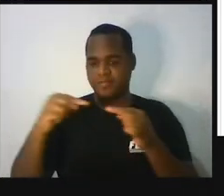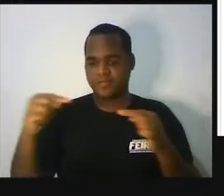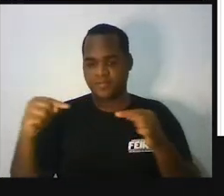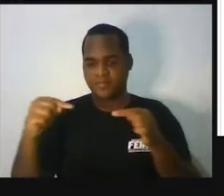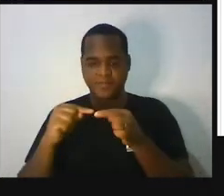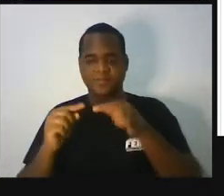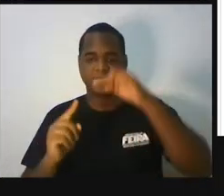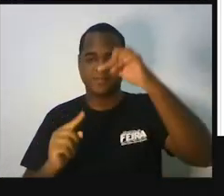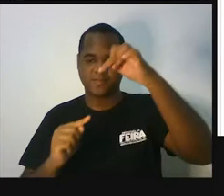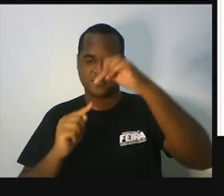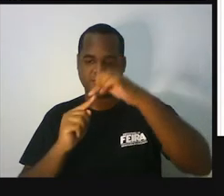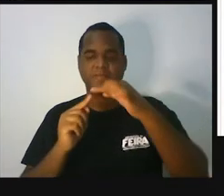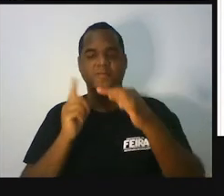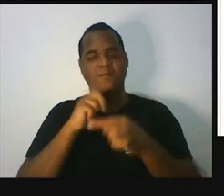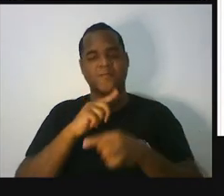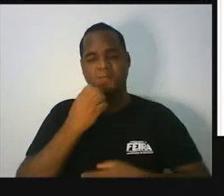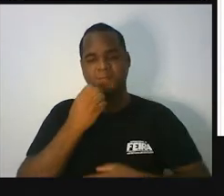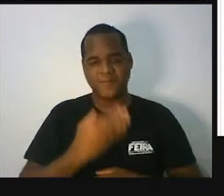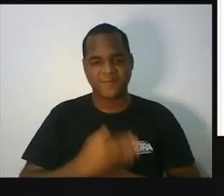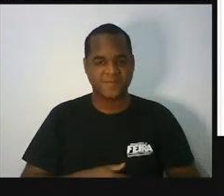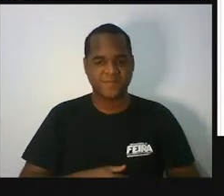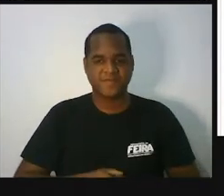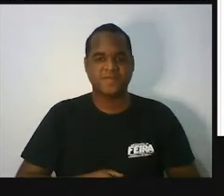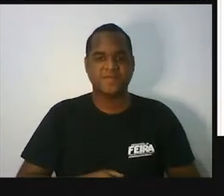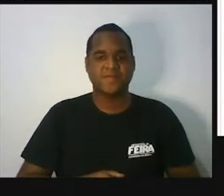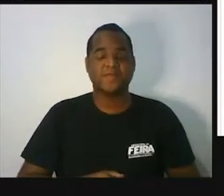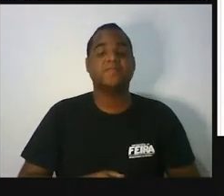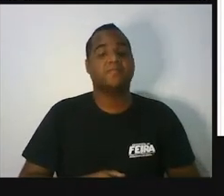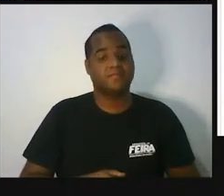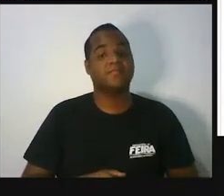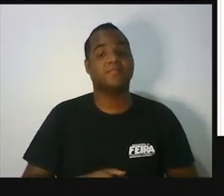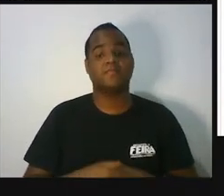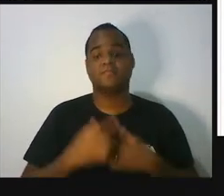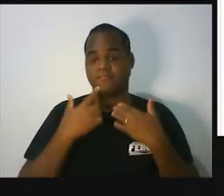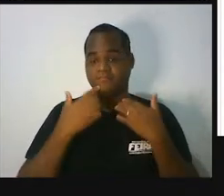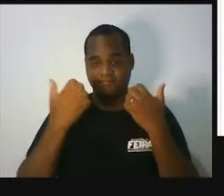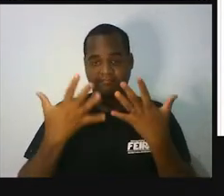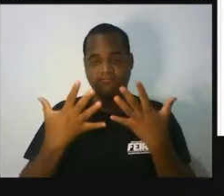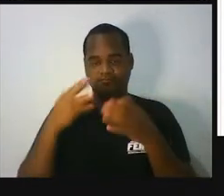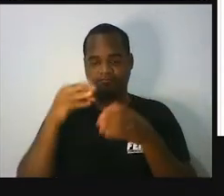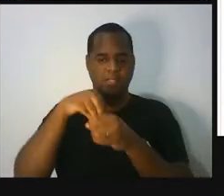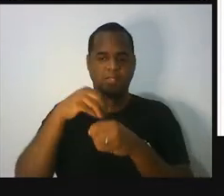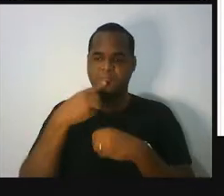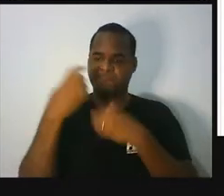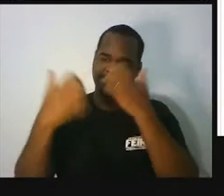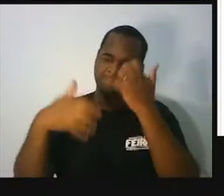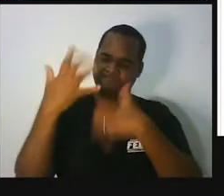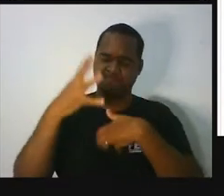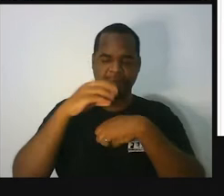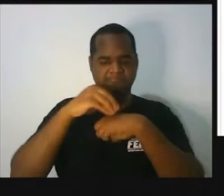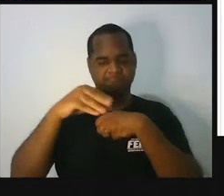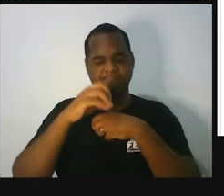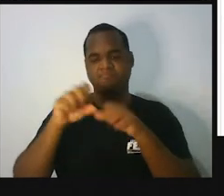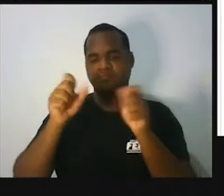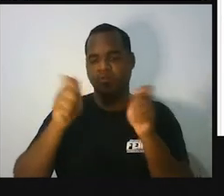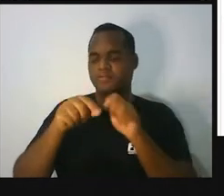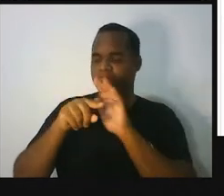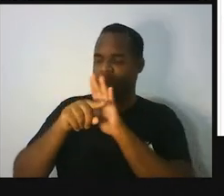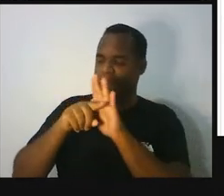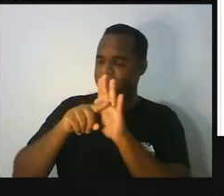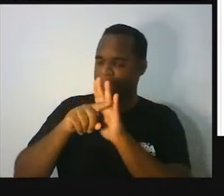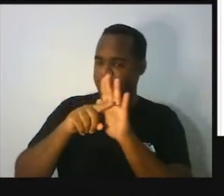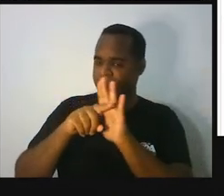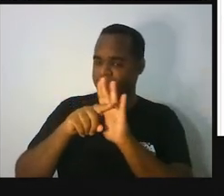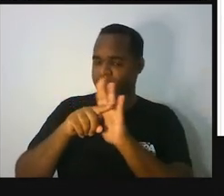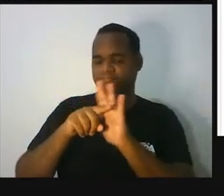essas figuras planas. Bom, você pode, dentro desse comentário que eu estou trazendo para você, fazer um pouco mais de pesquisa para